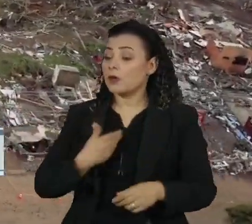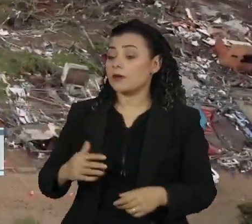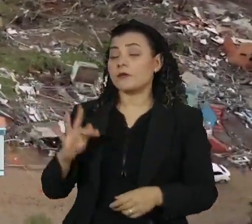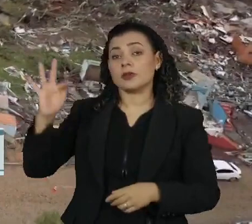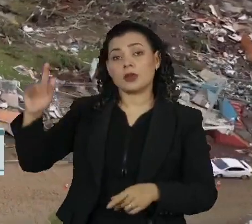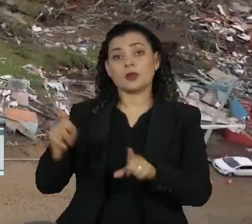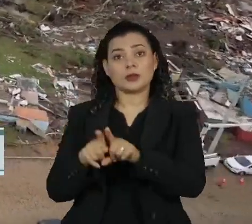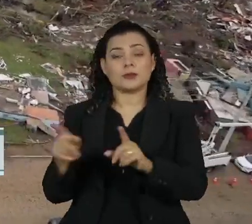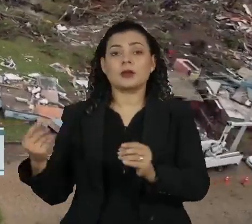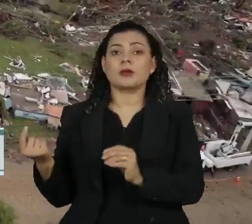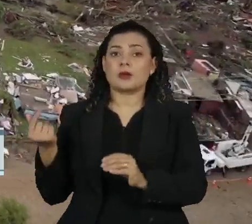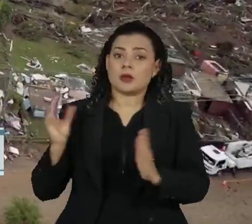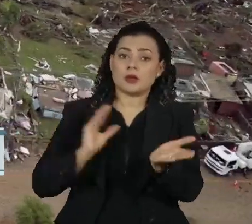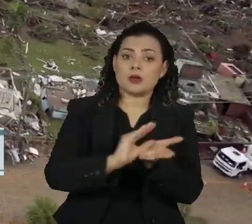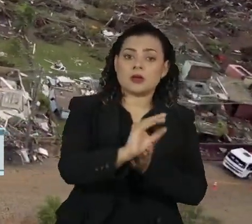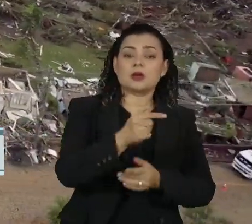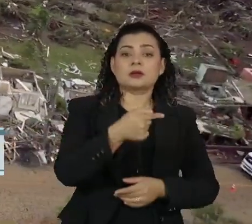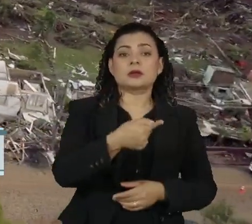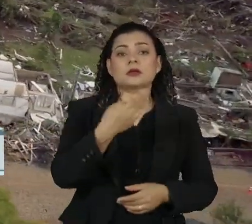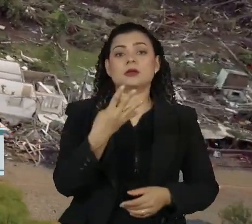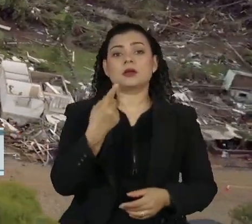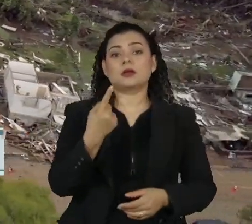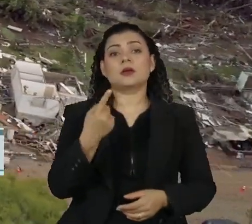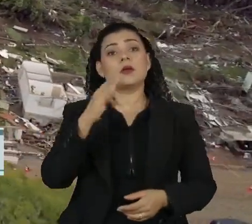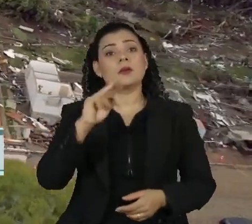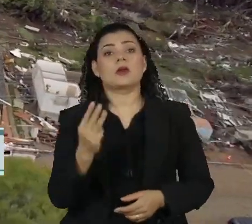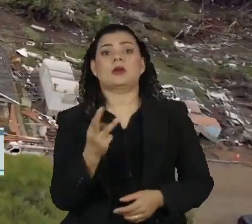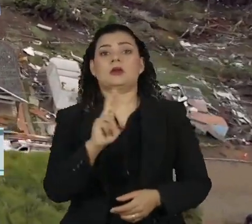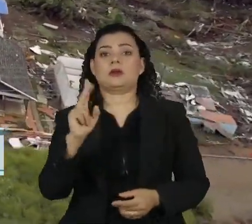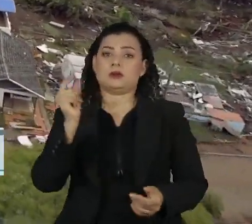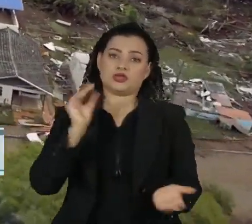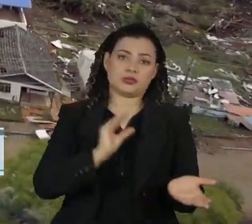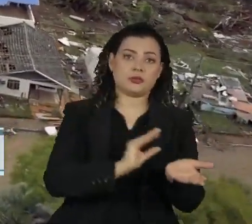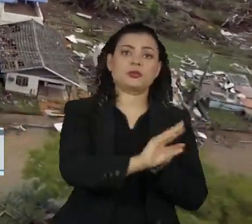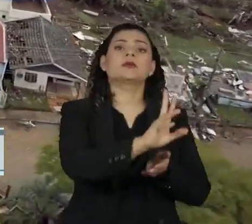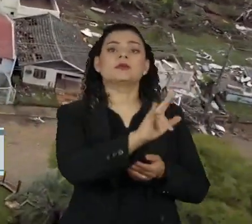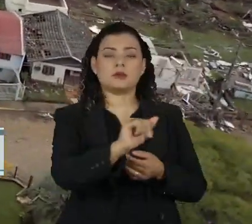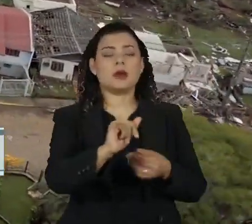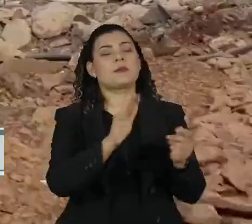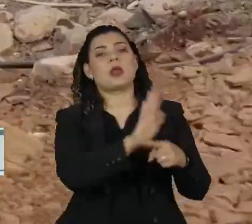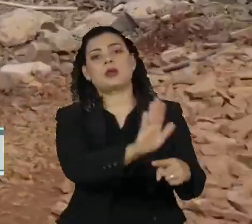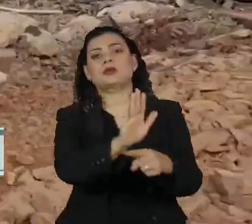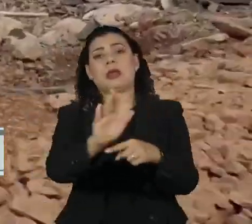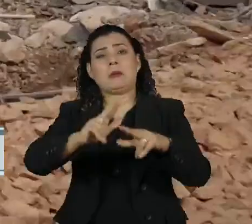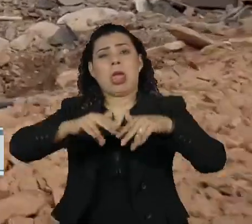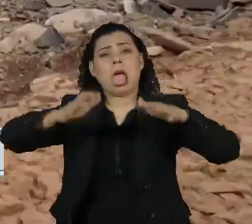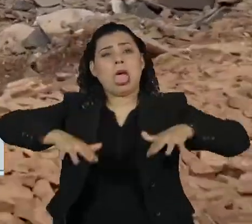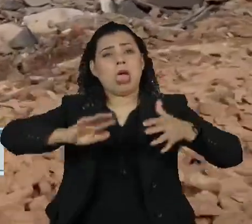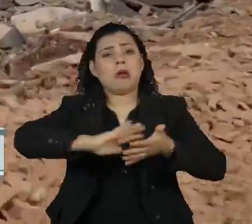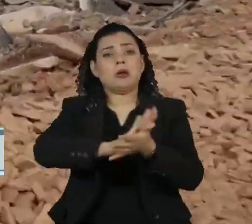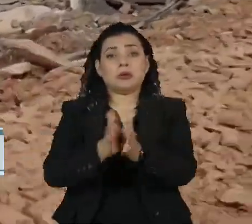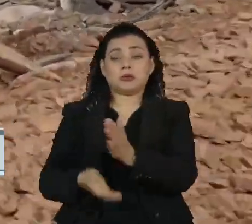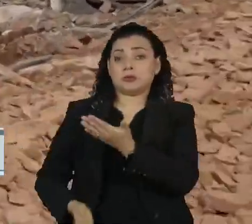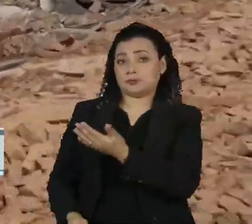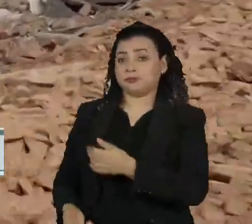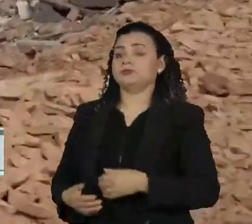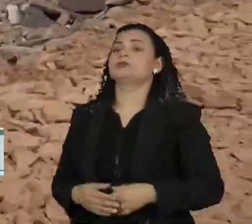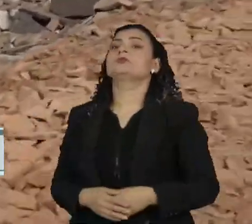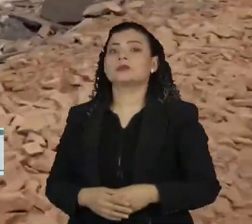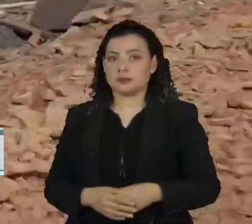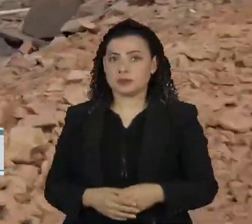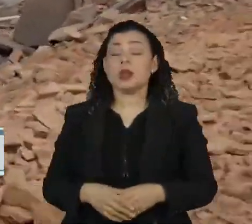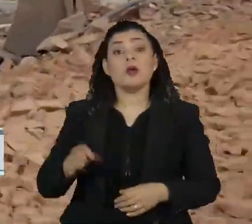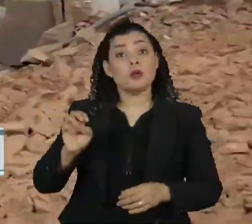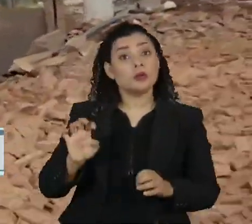anunciou o repasse de R 741 milhões às regiões atingidas pela passagem do temporal. O Estado